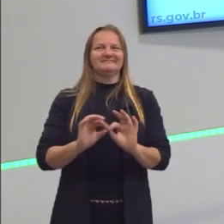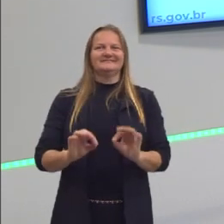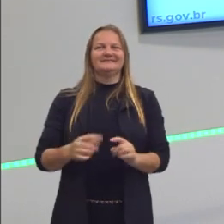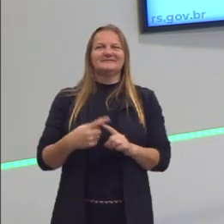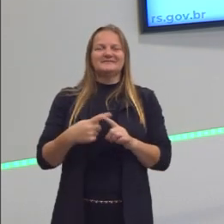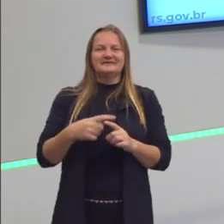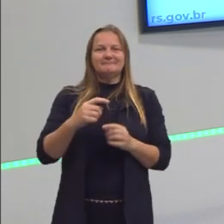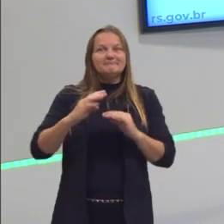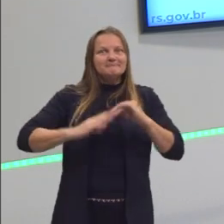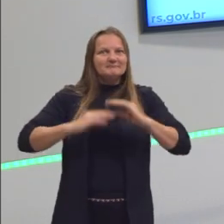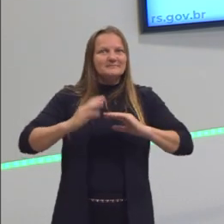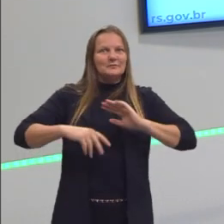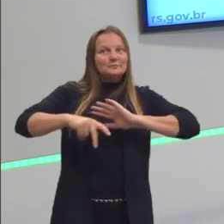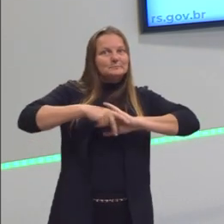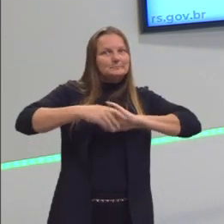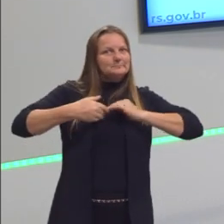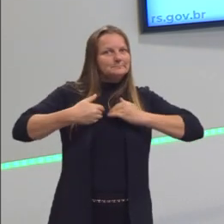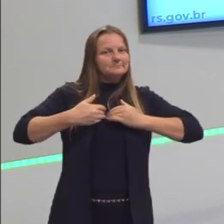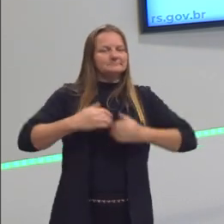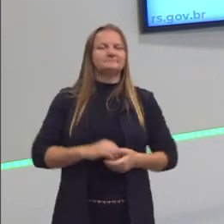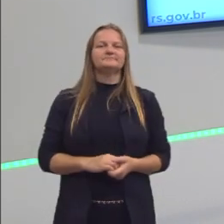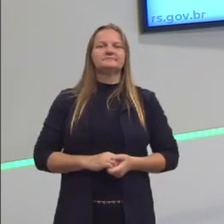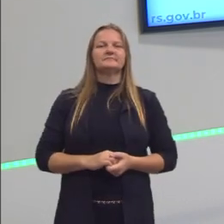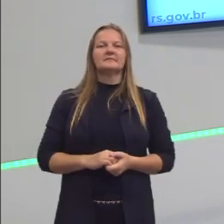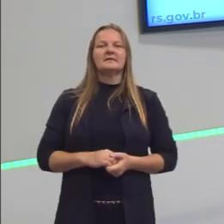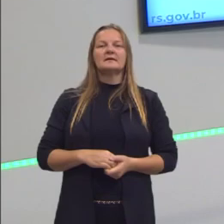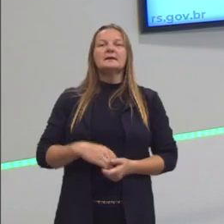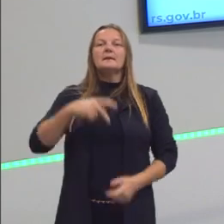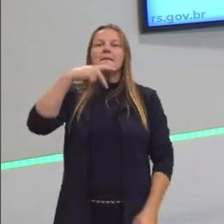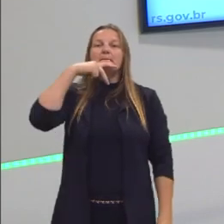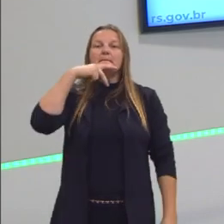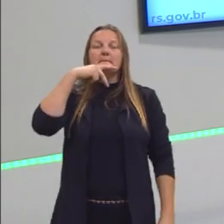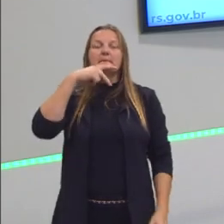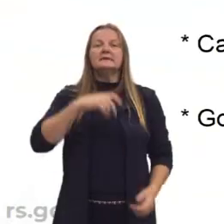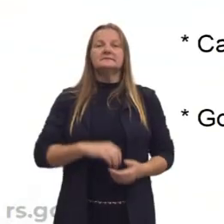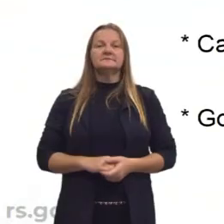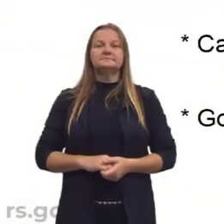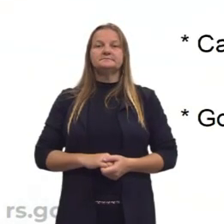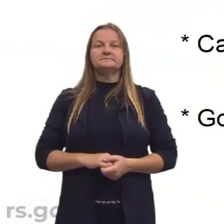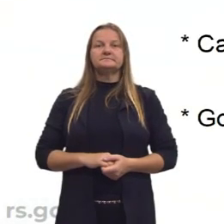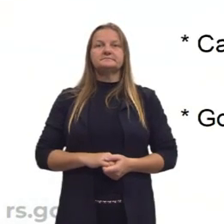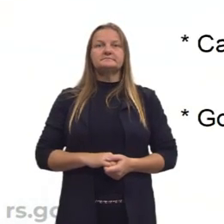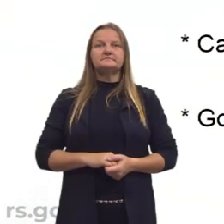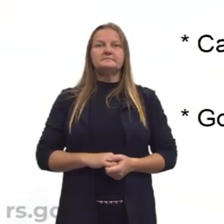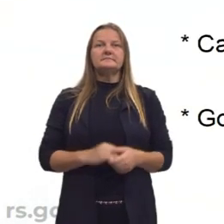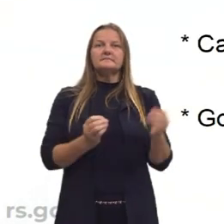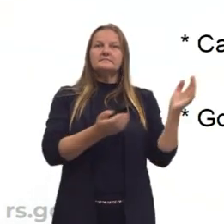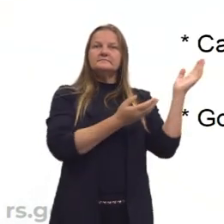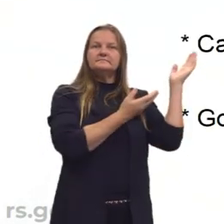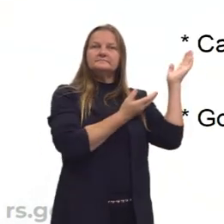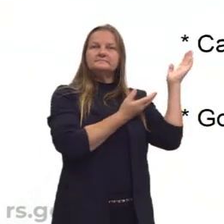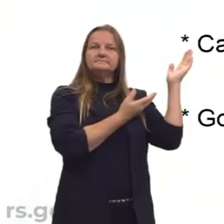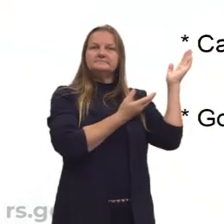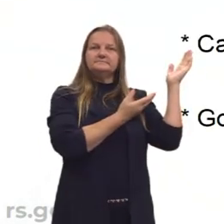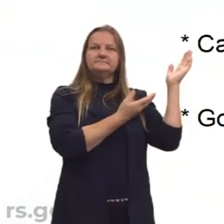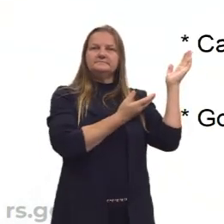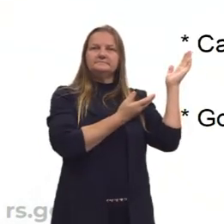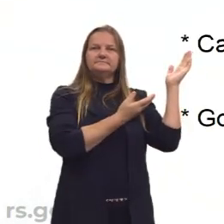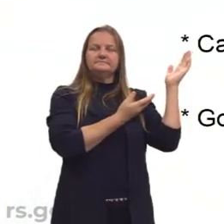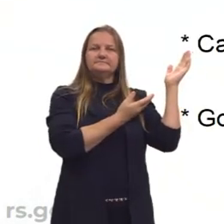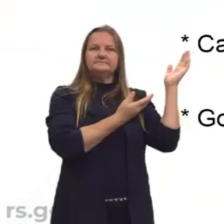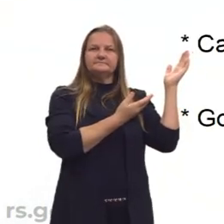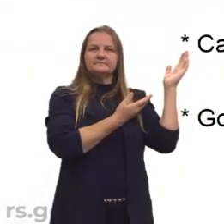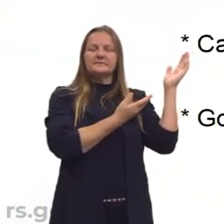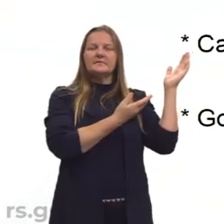dos nossos atos. O Platão, vocês lembram, o Platão é a dualidade platônica, o